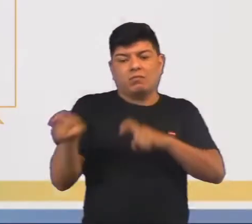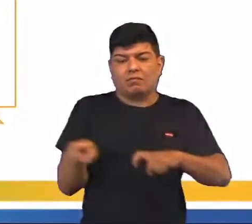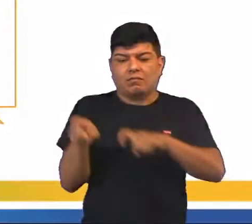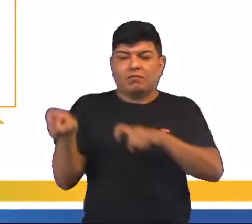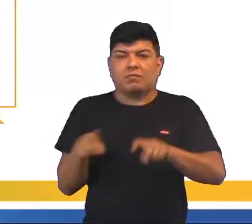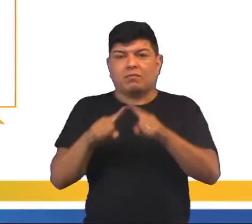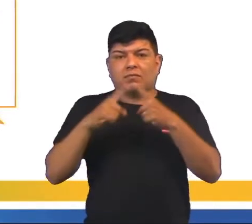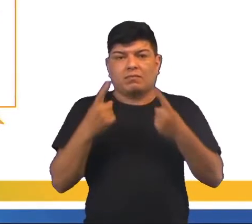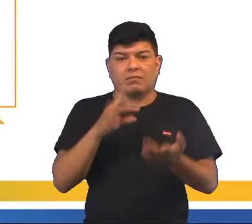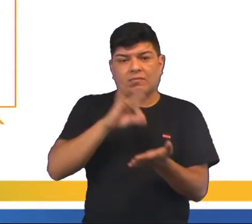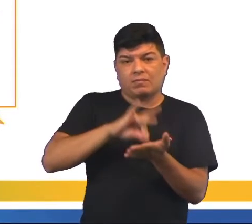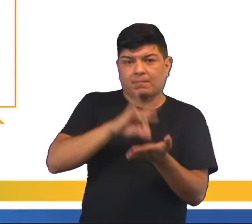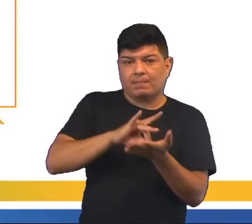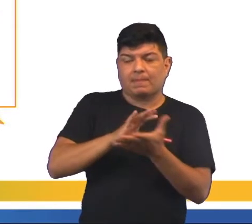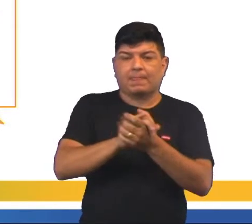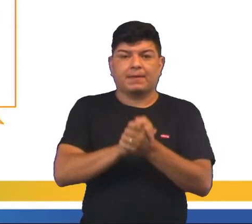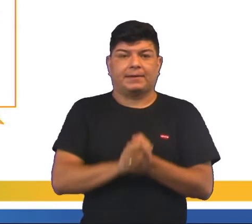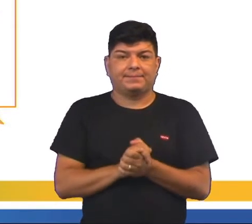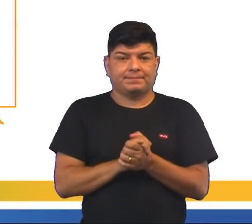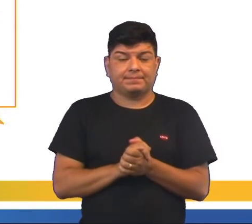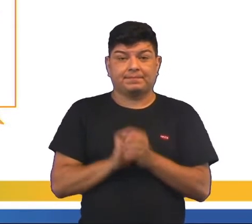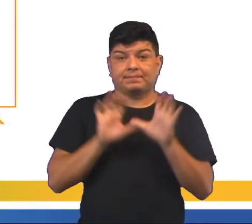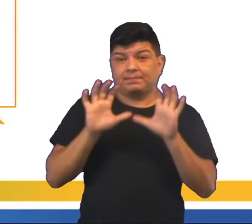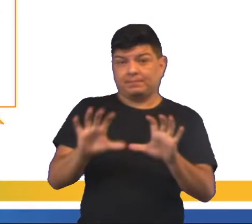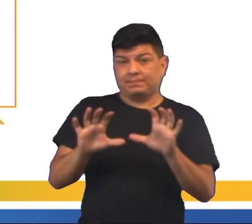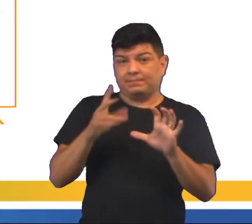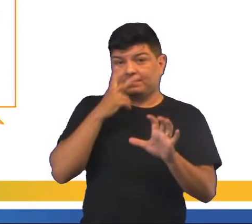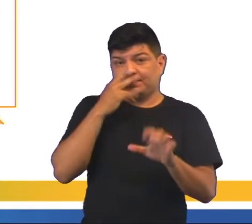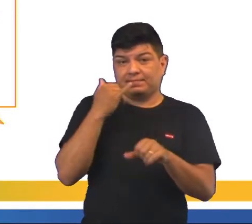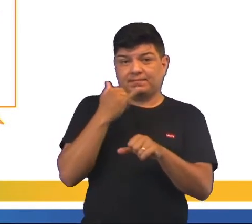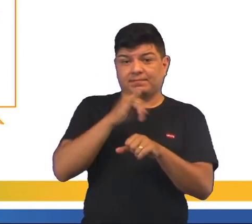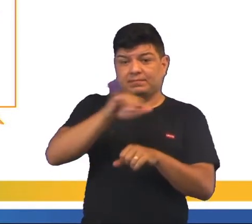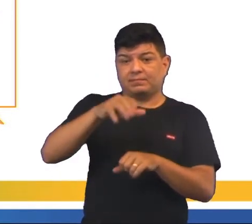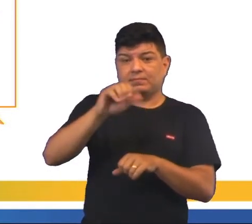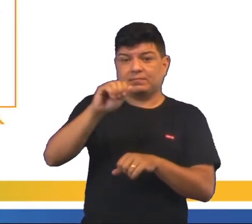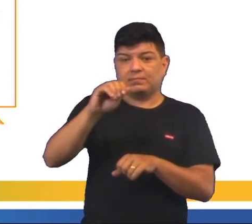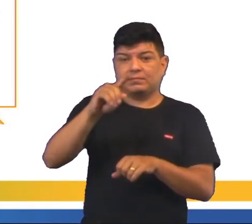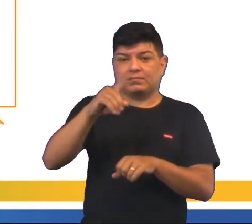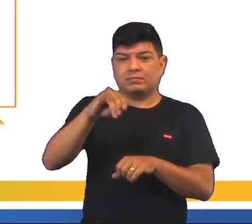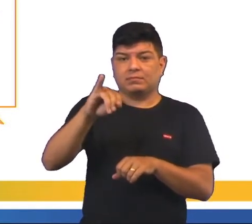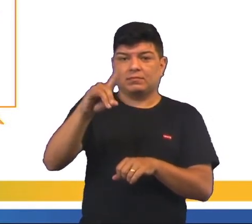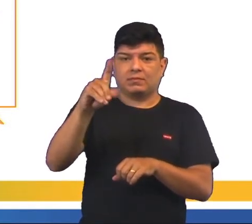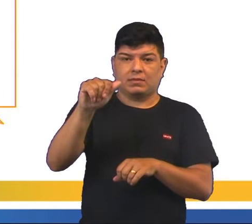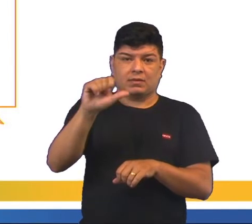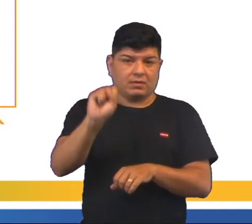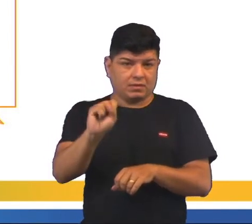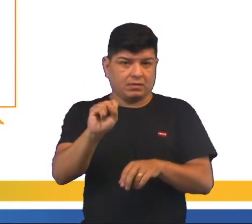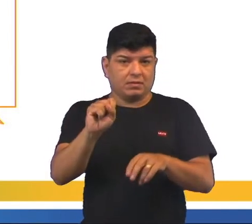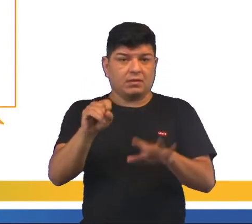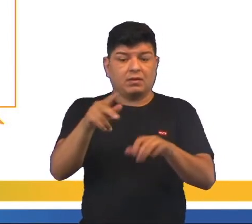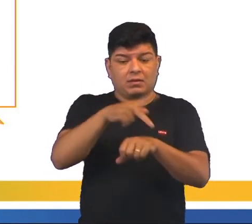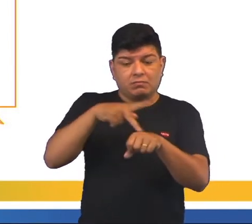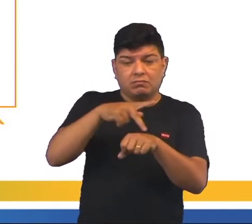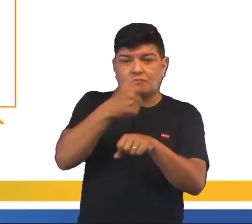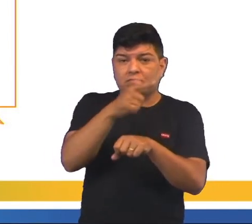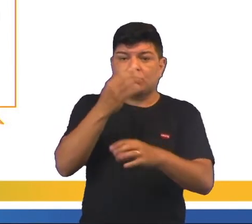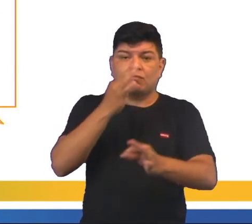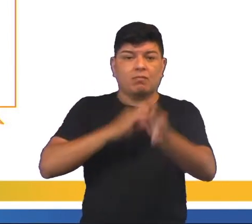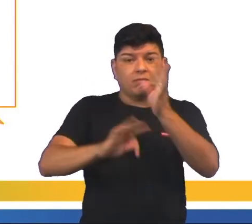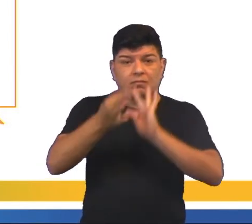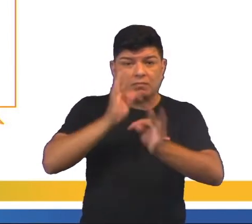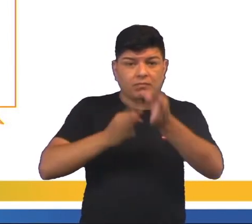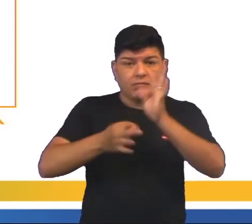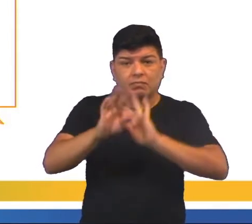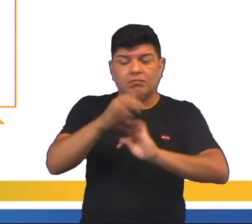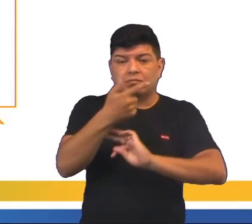essa é a realidade. Então, apesar de muitas jazidas, a maior parte desses países não tem tecnologia